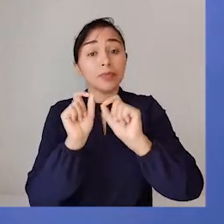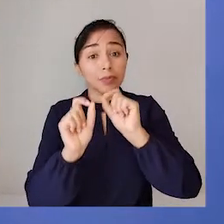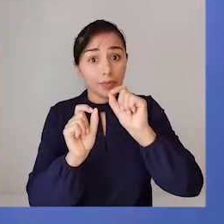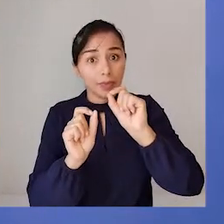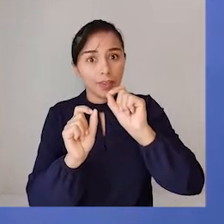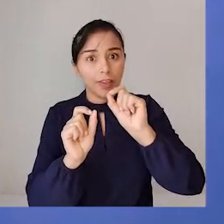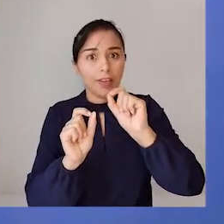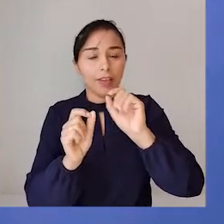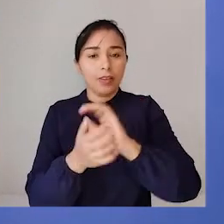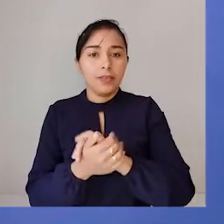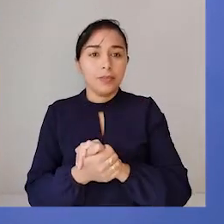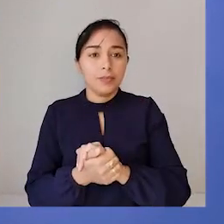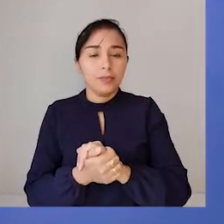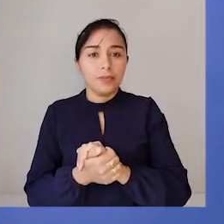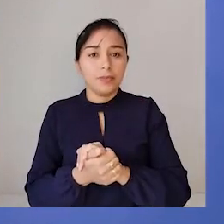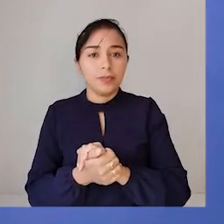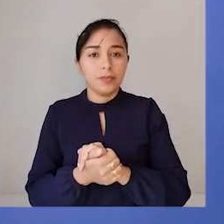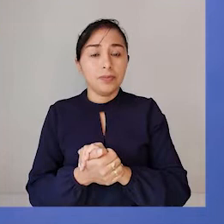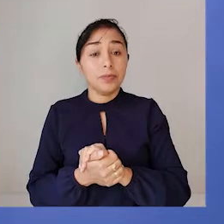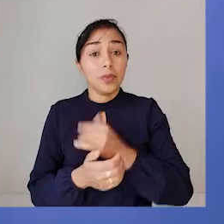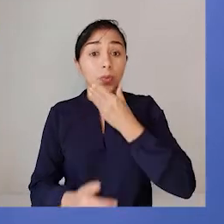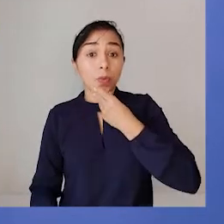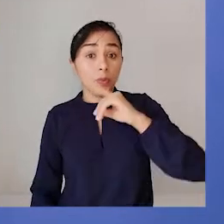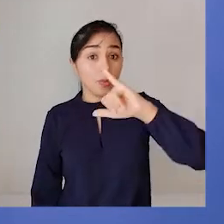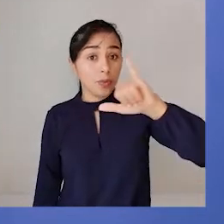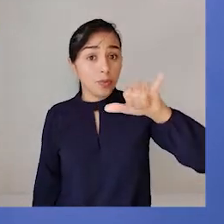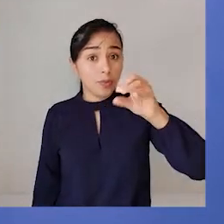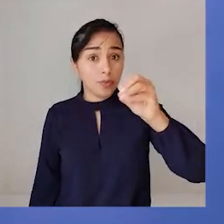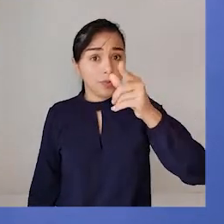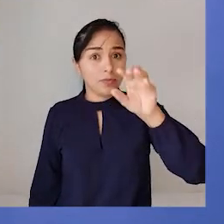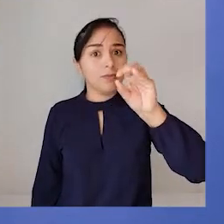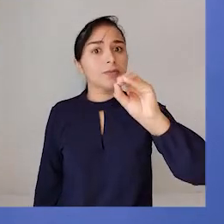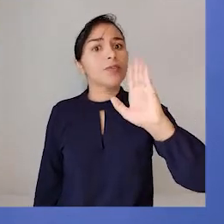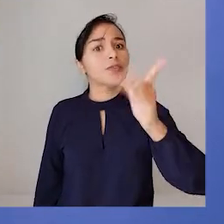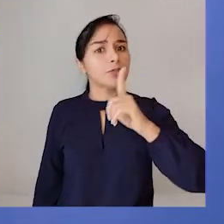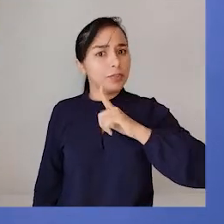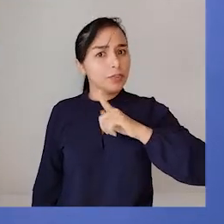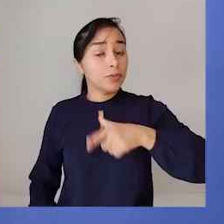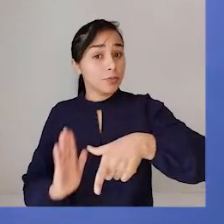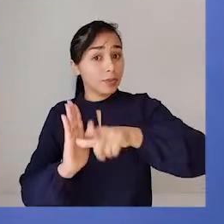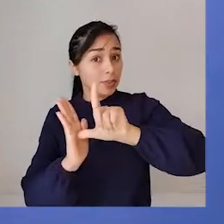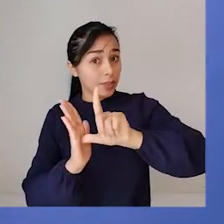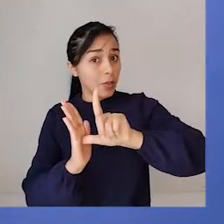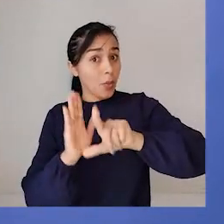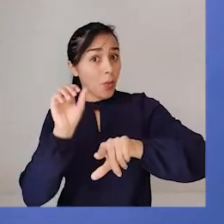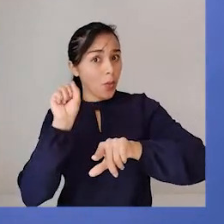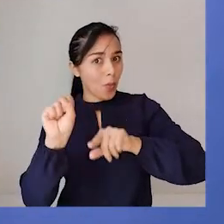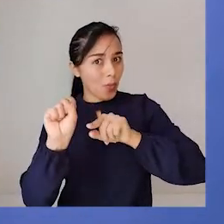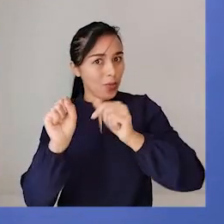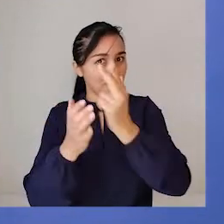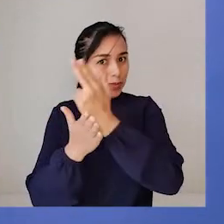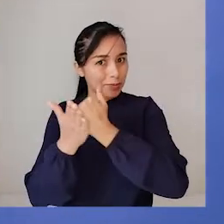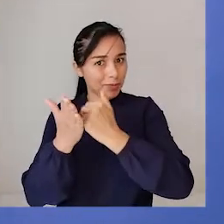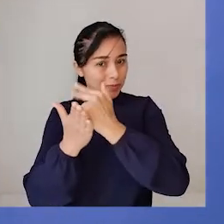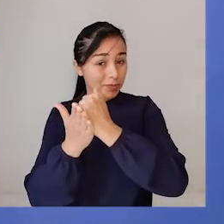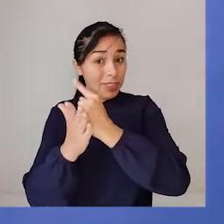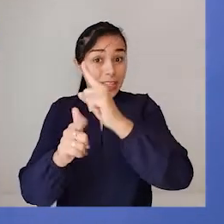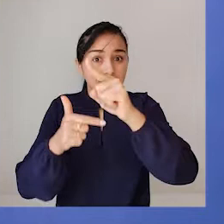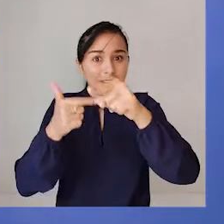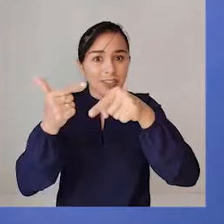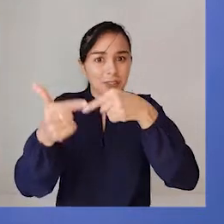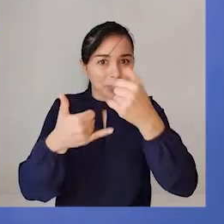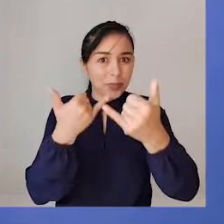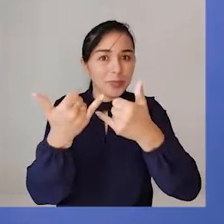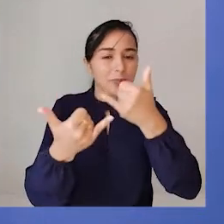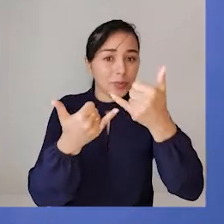adição, ela está muito clara. O João, ele já tinha oito figurinhas. Ele foi lá jogando